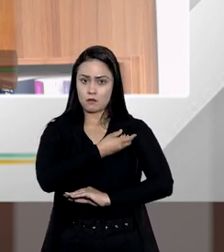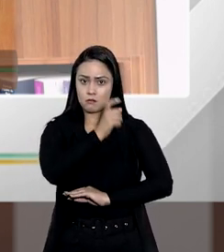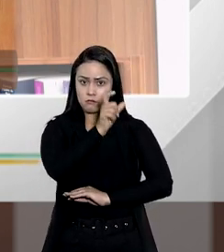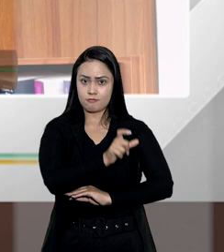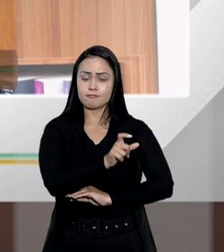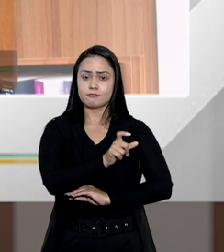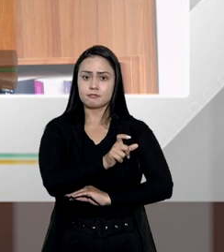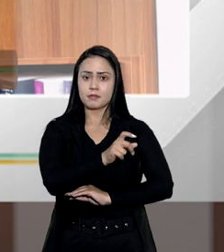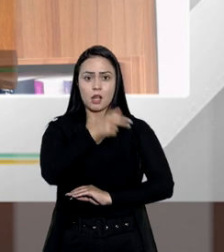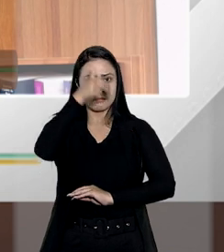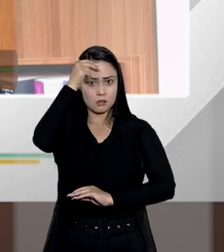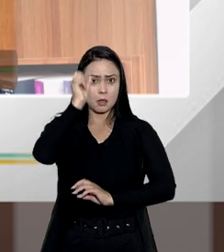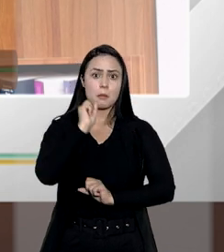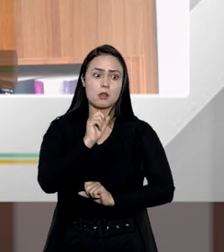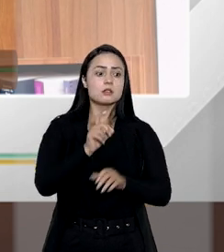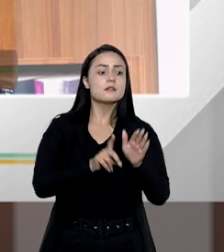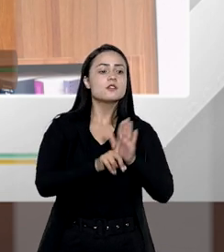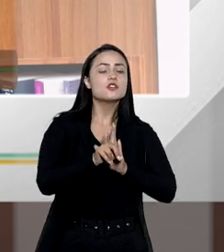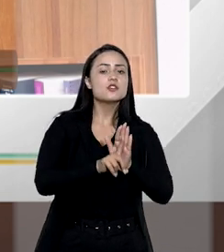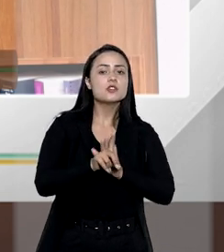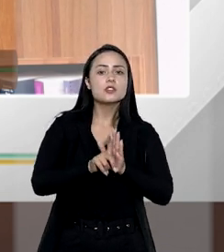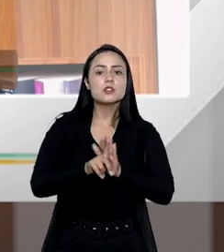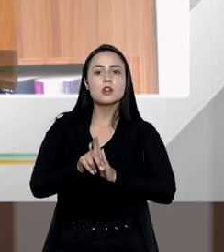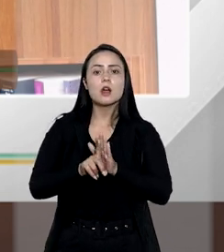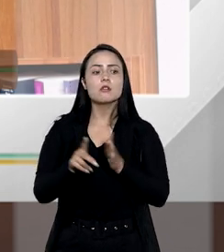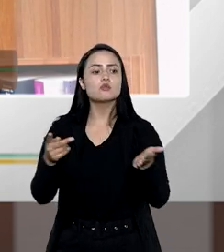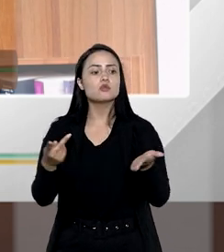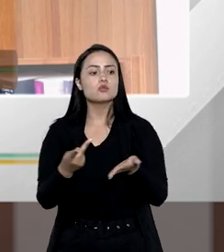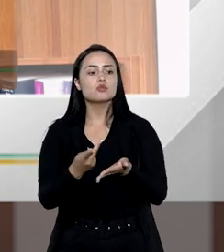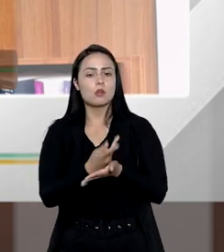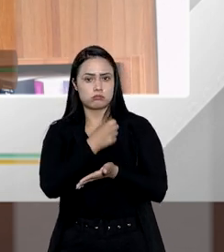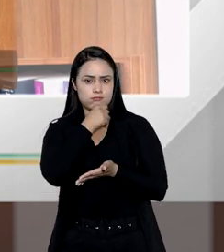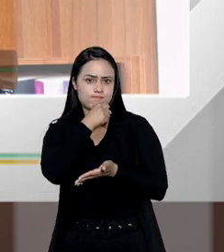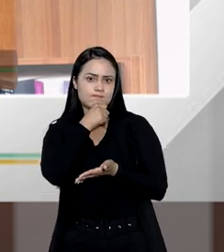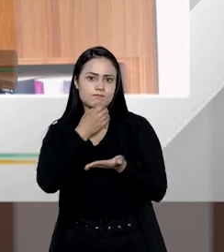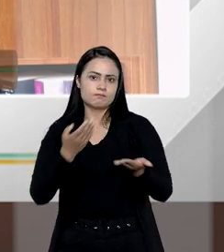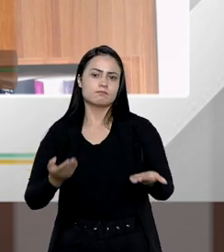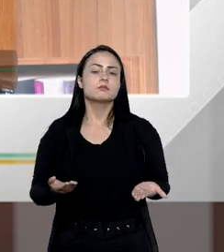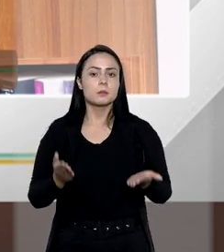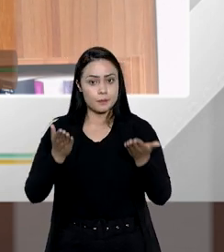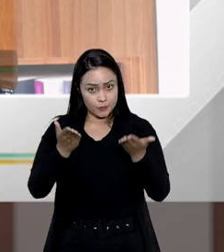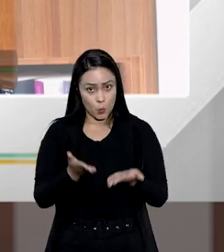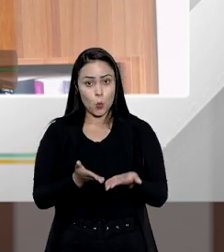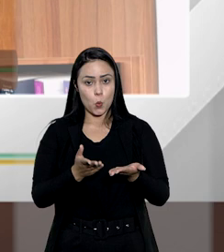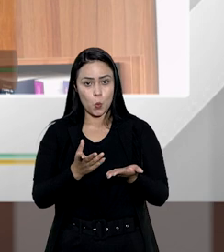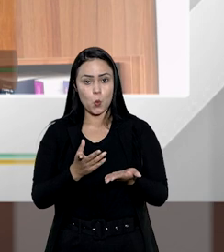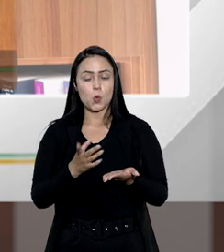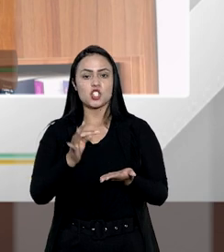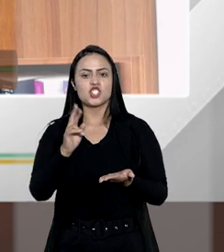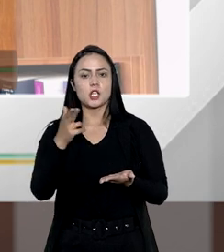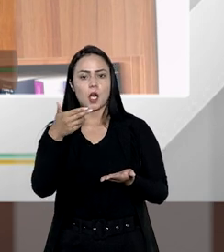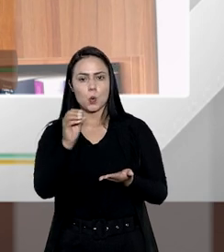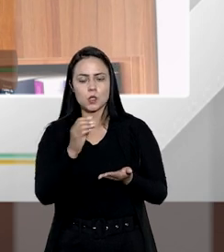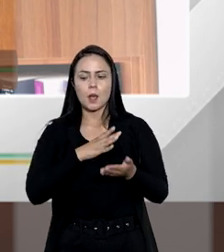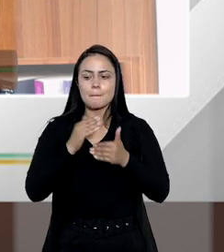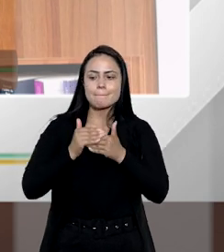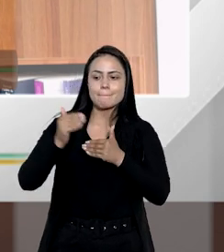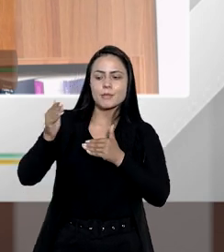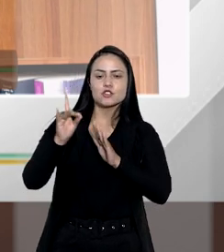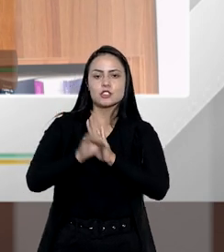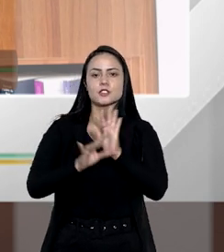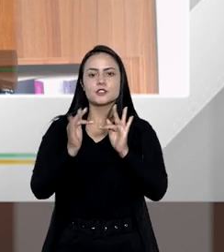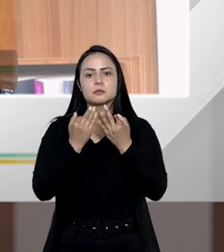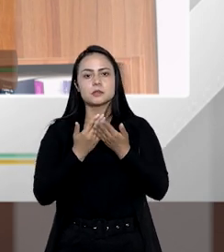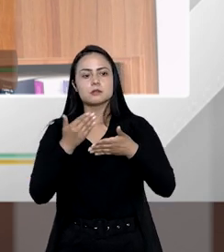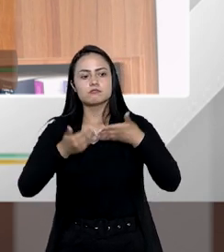que esta neta possa investigar a sua situação avoenga. Hoje, Thiago, a gente amplia no direito de família